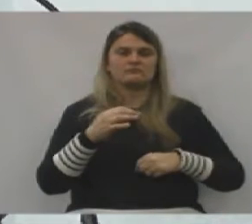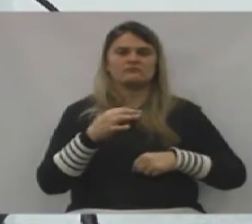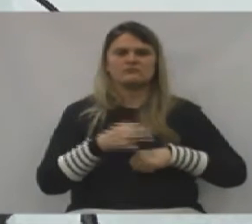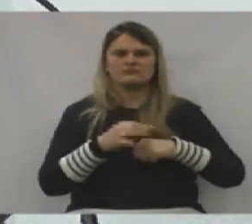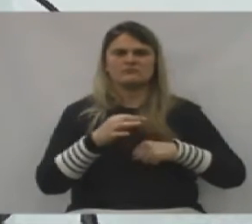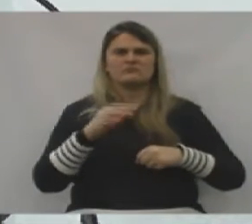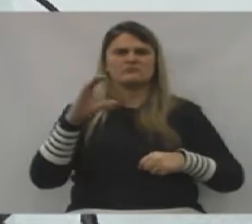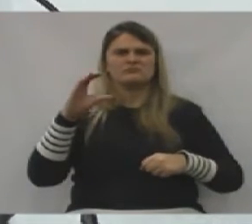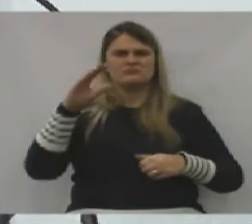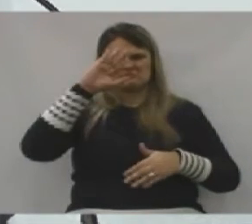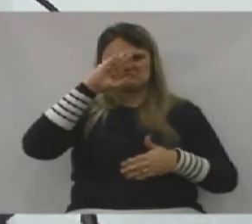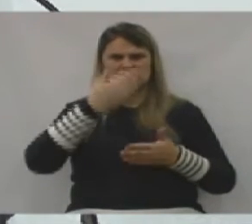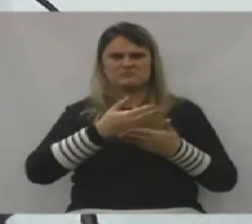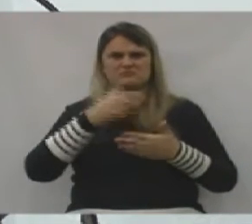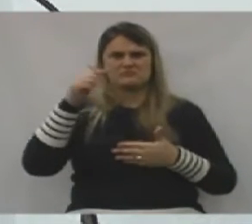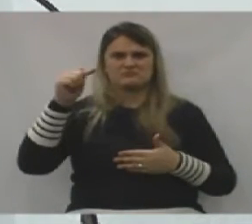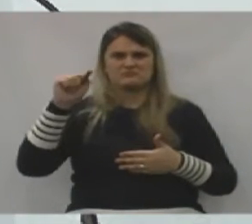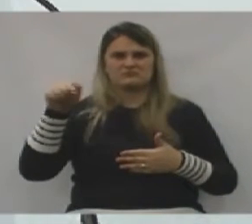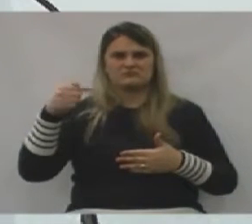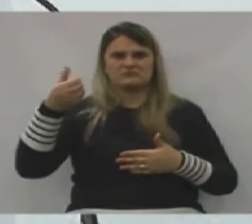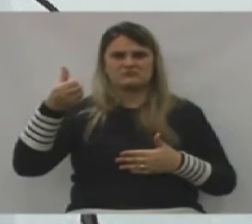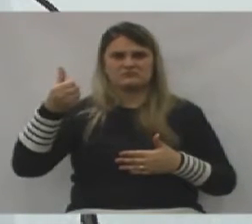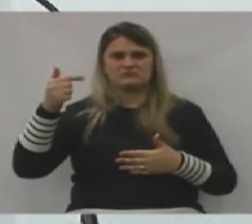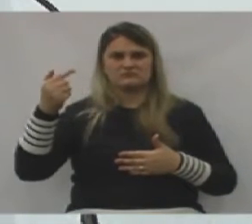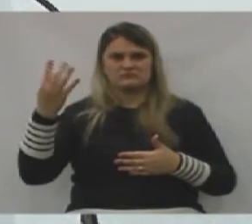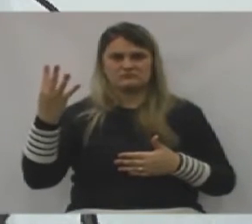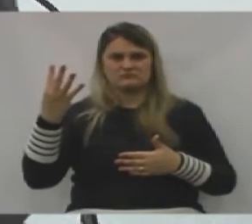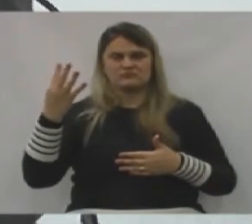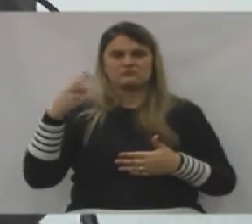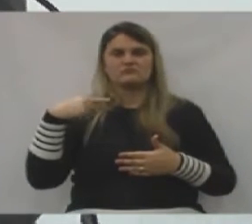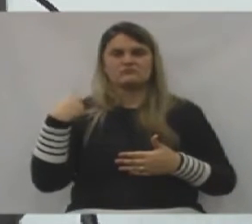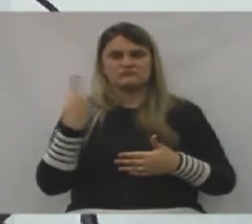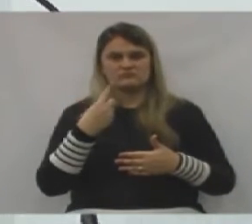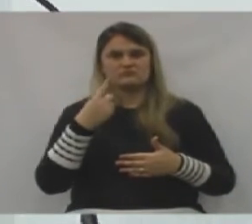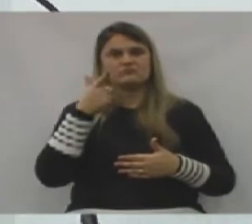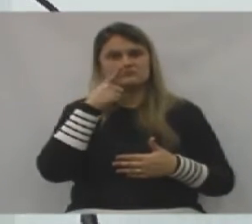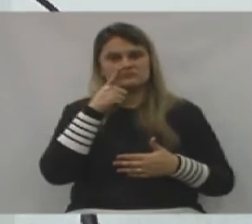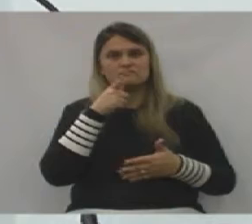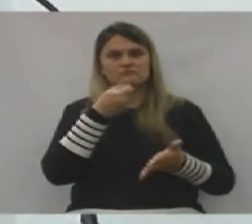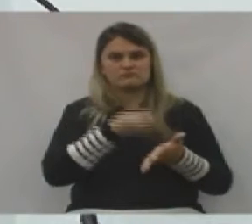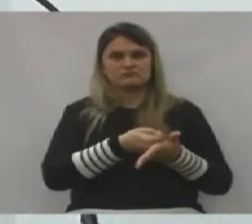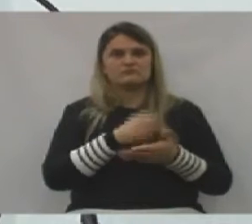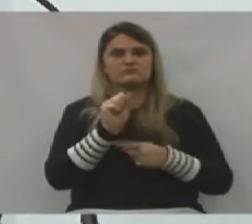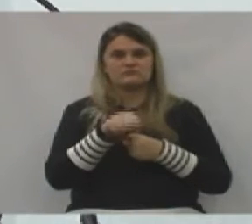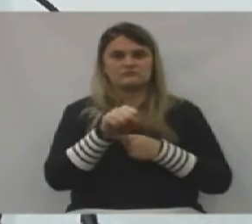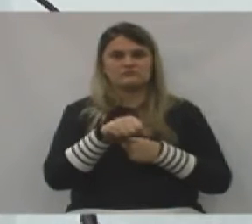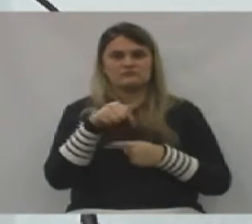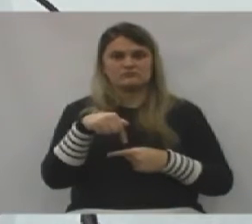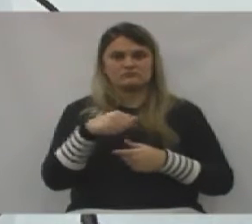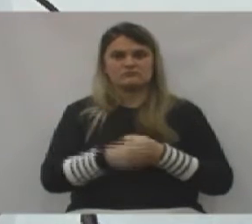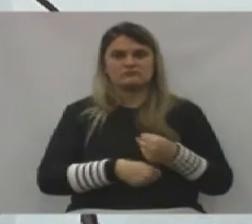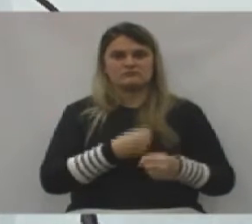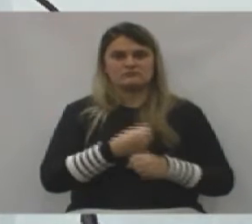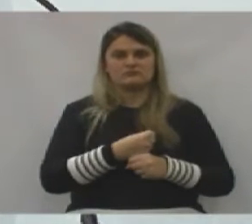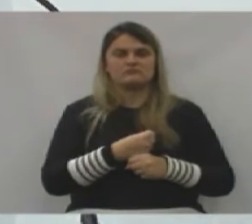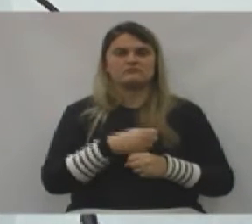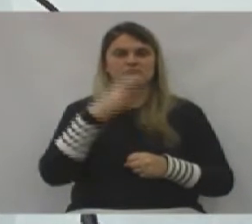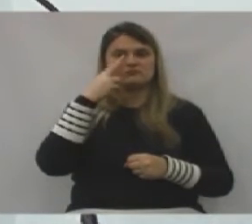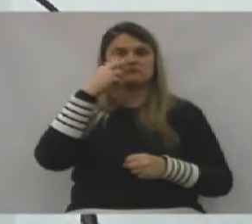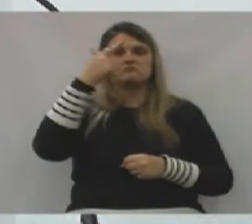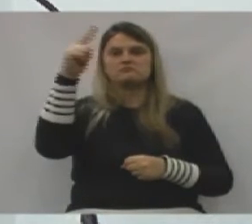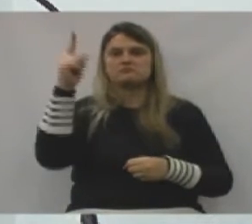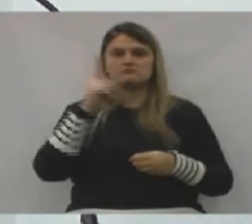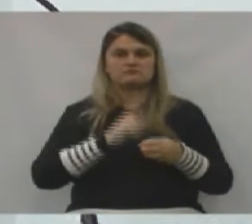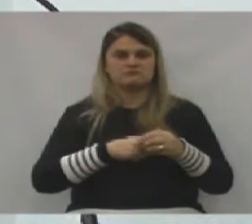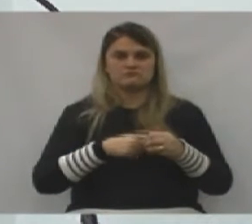confiança, 7,64, que nós cumpriremos, sim, esse ano, e observem as outras cidades,